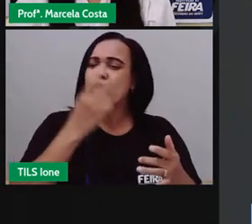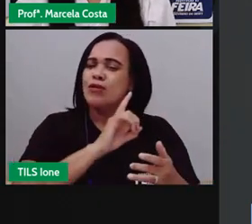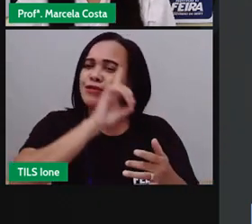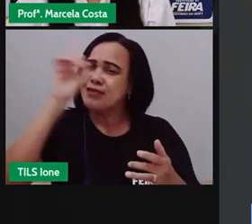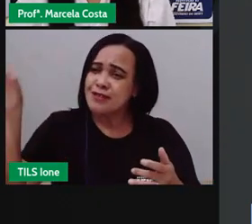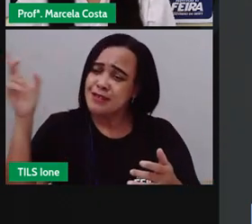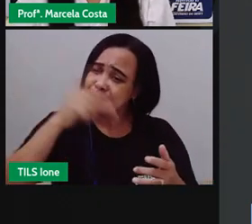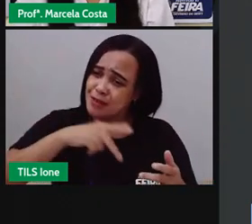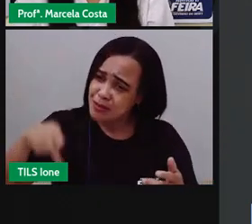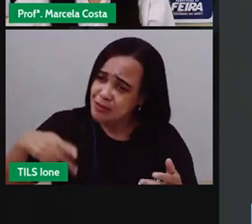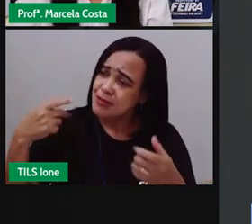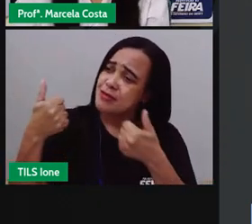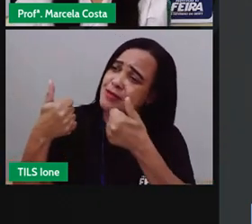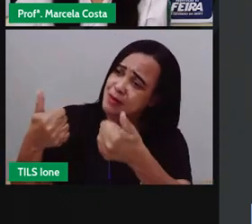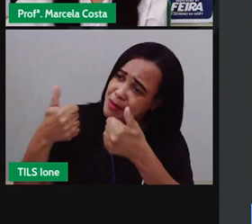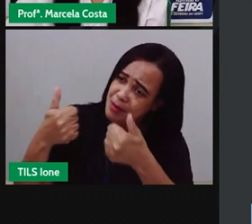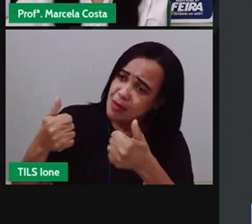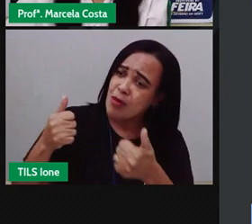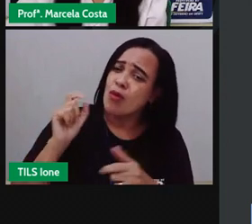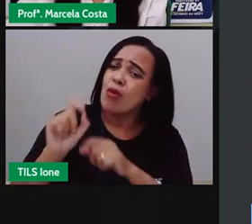vai o senhor? Bom